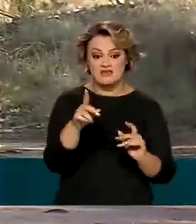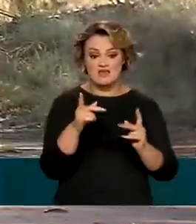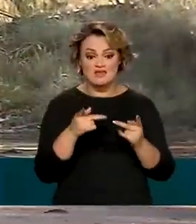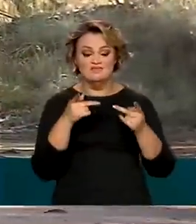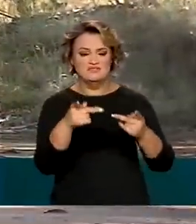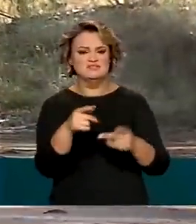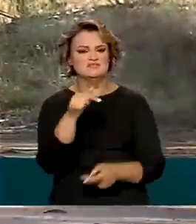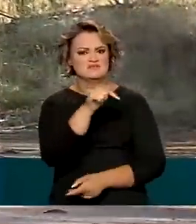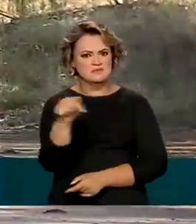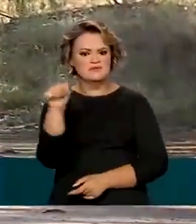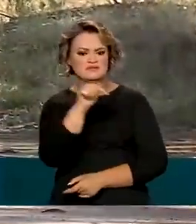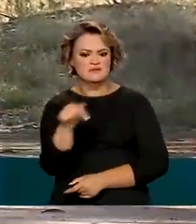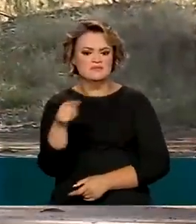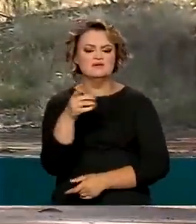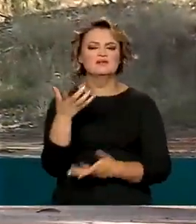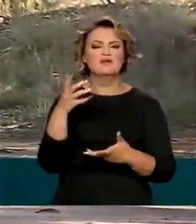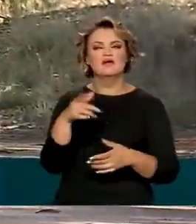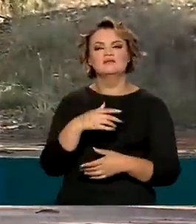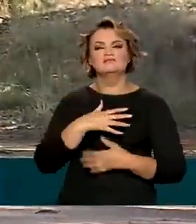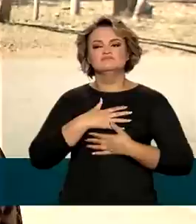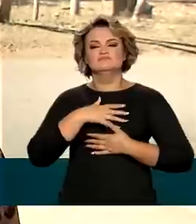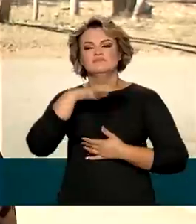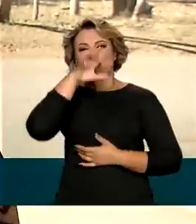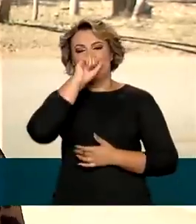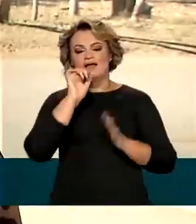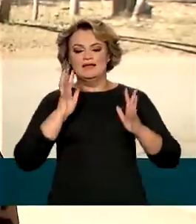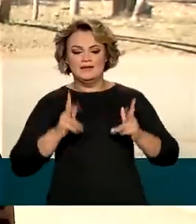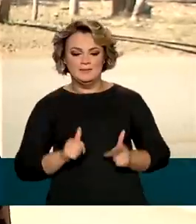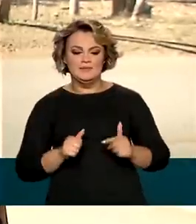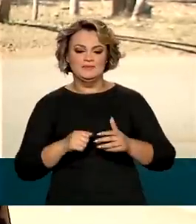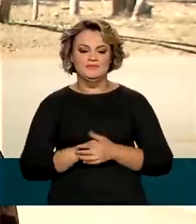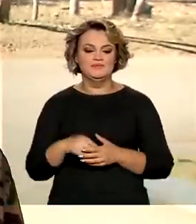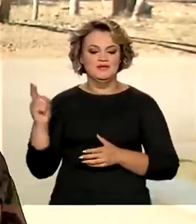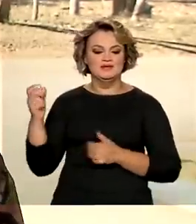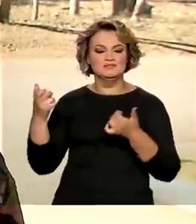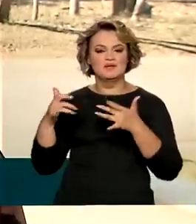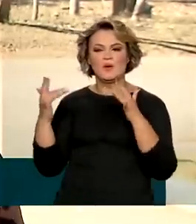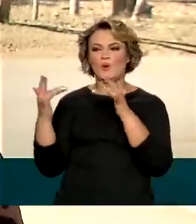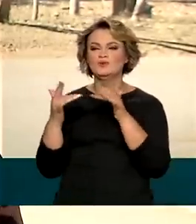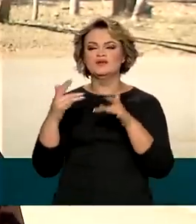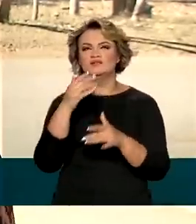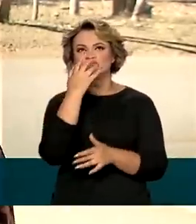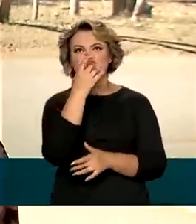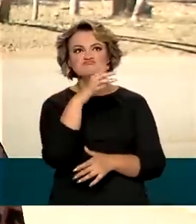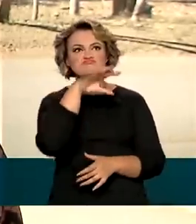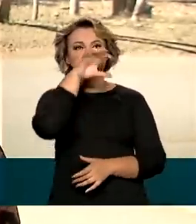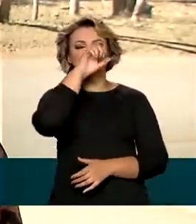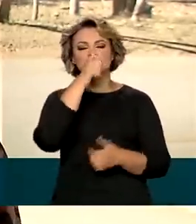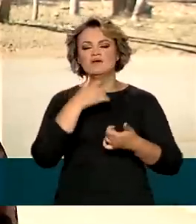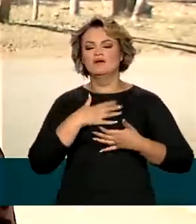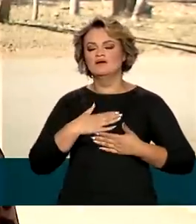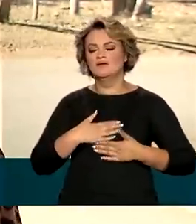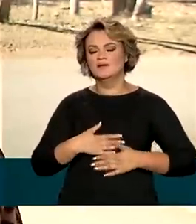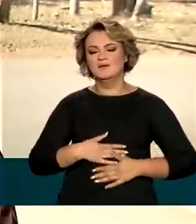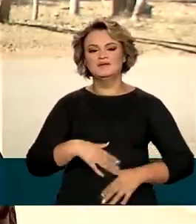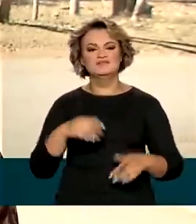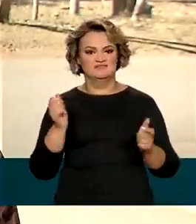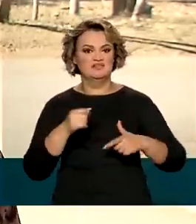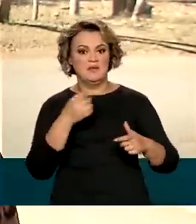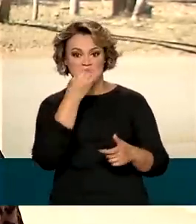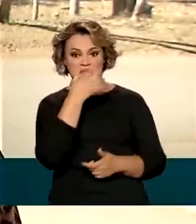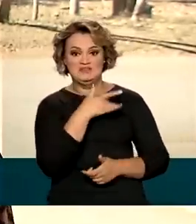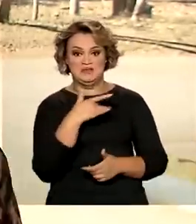semanalmente em busca de ar puro. Só se você está em contato com a natureza já te dá um bem-estar, né? Então a traz muitos benefícios